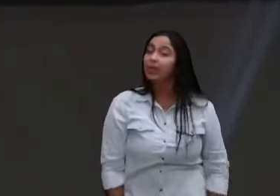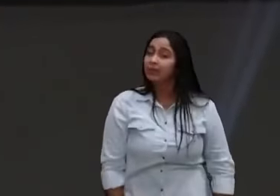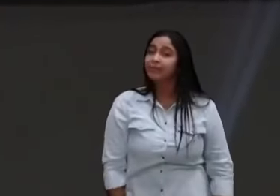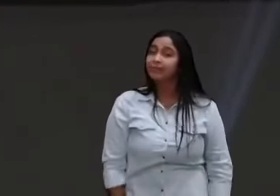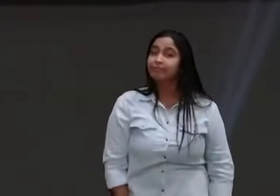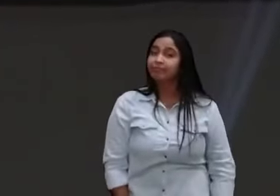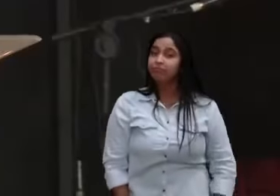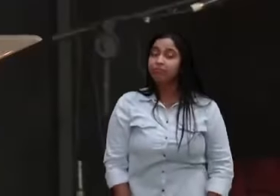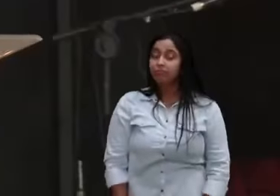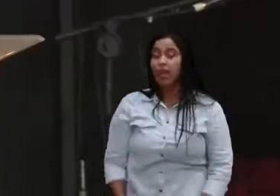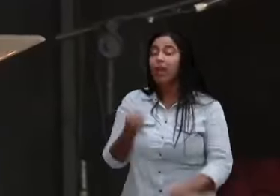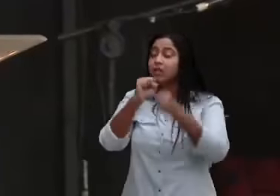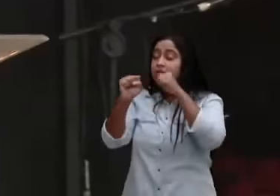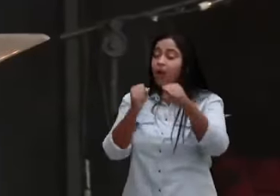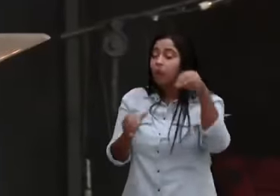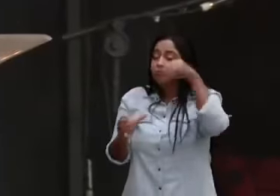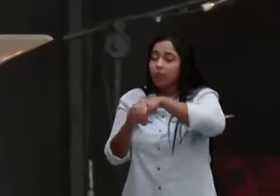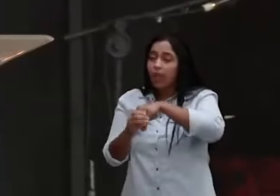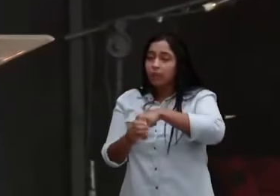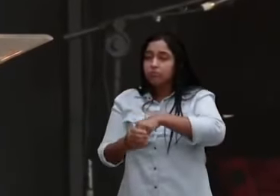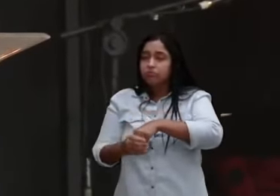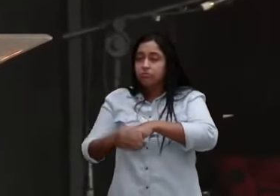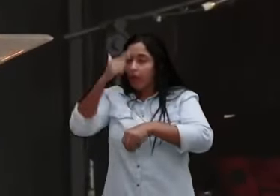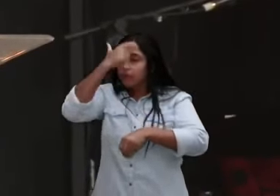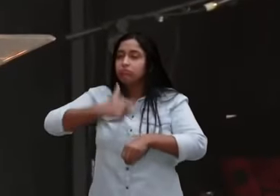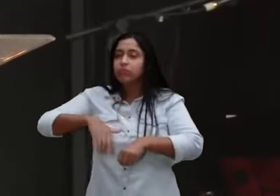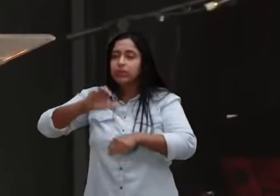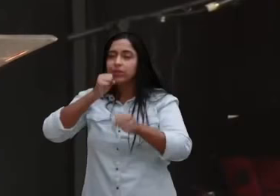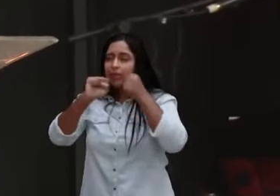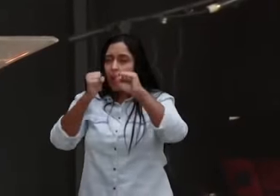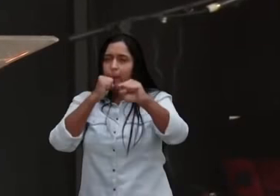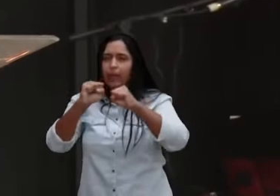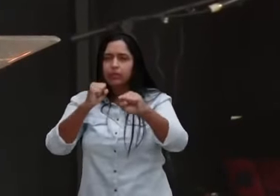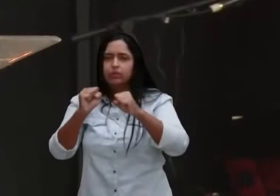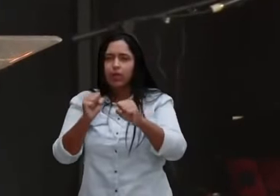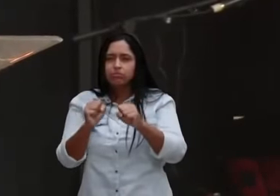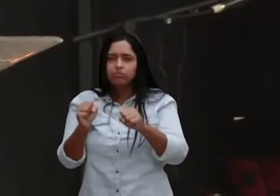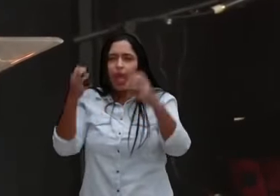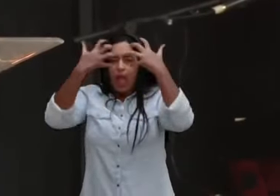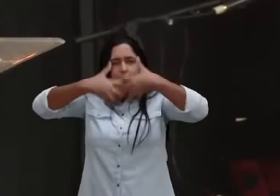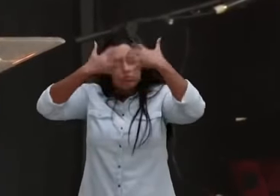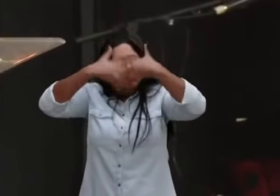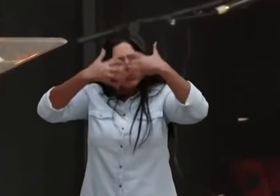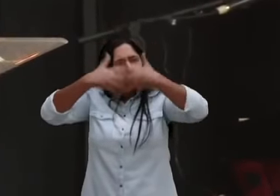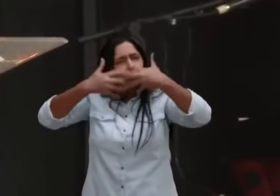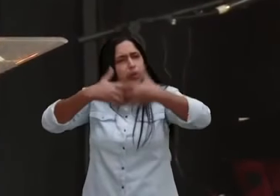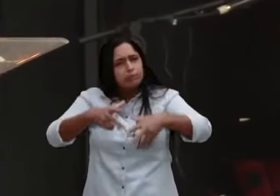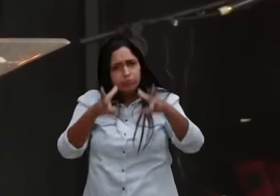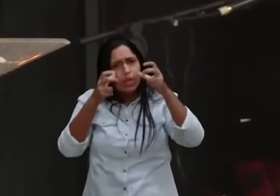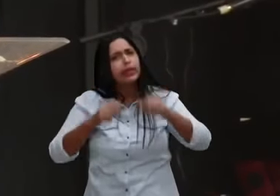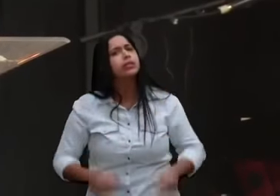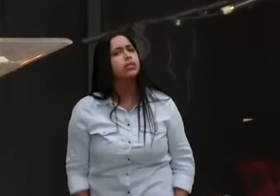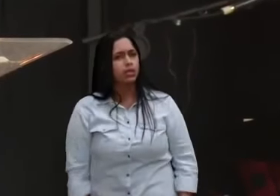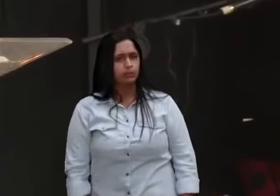interessantes. Ele que começou dizendo, eu amo o Senhor, porque Ele fez isso, isso e isso.